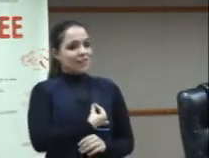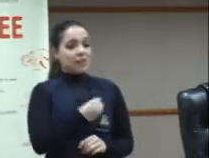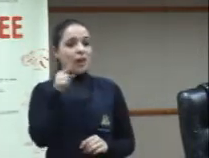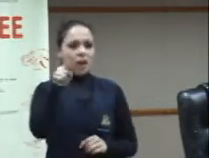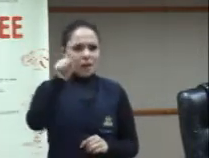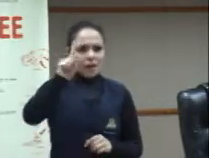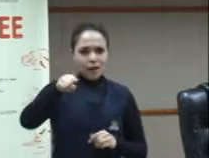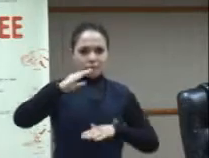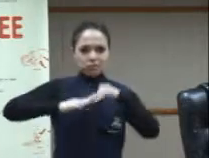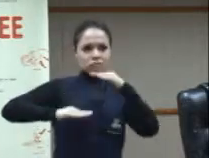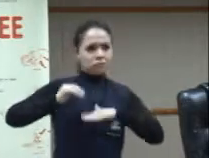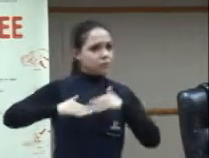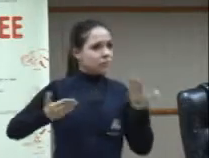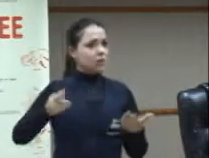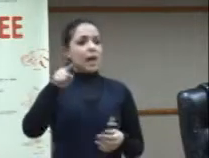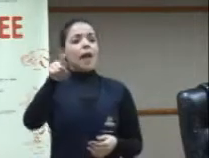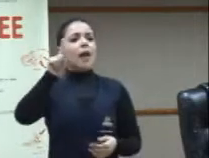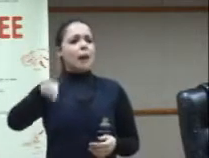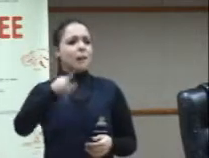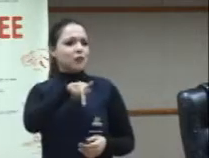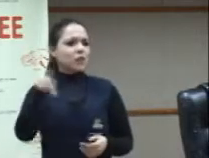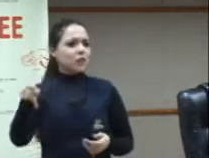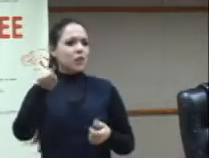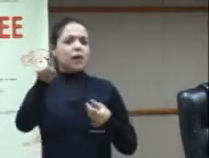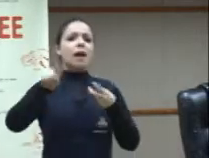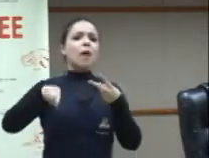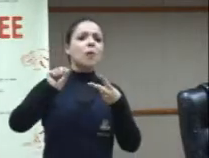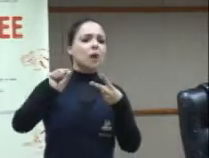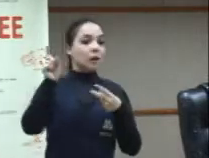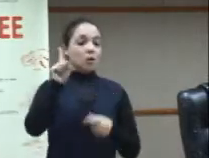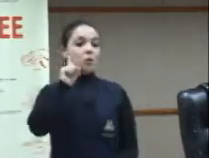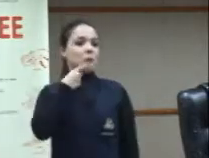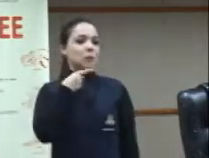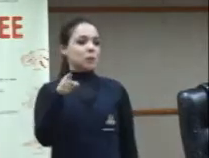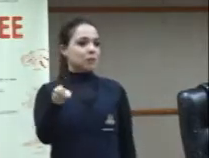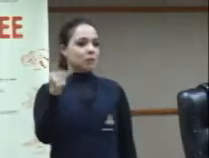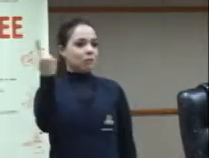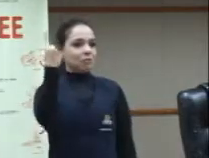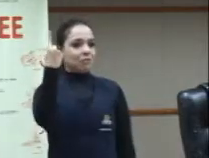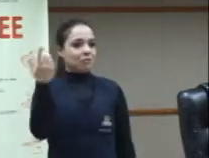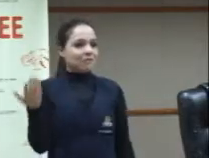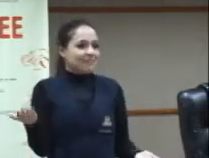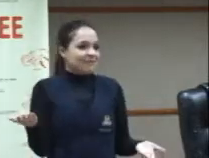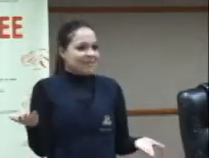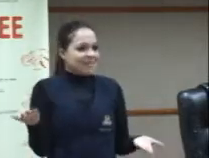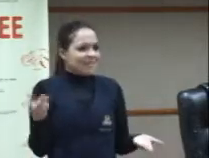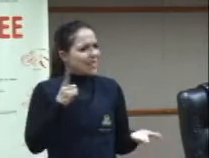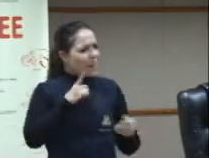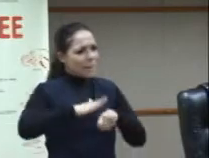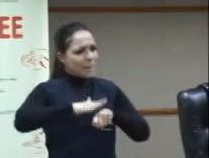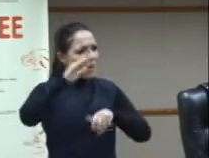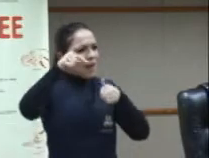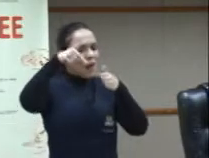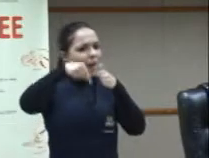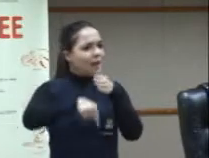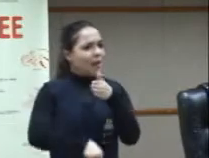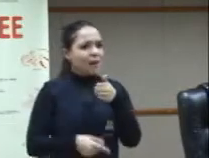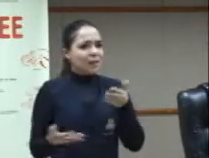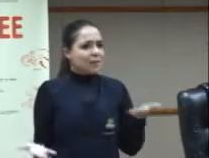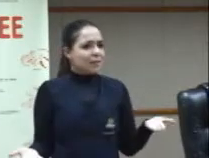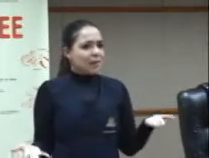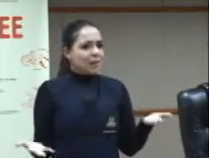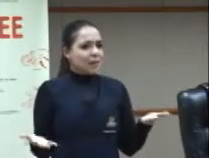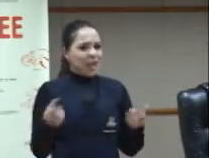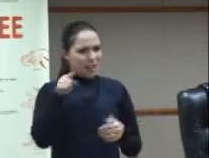da sua surdez, que são muito mais complexas de serem trabalhadas do que a sua surdez. Talvez a sua surdez seja o